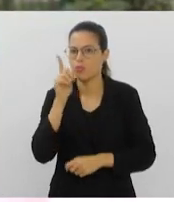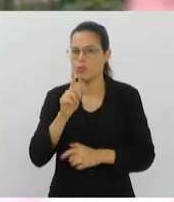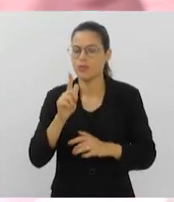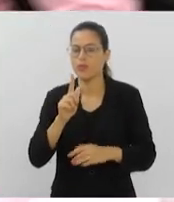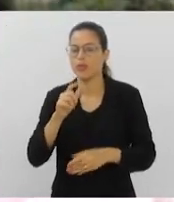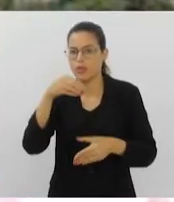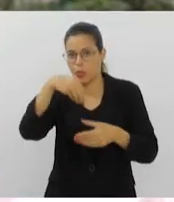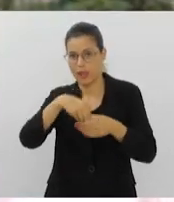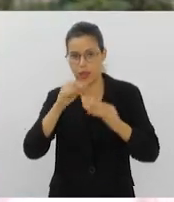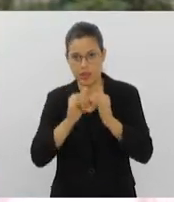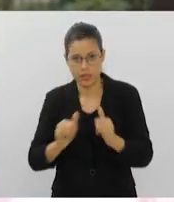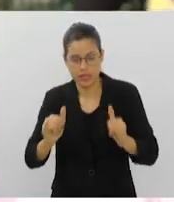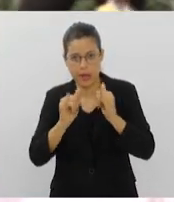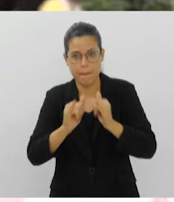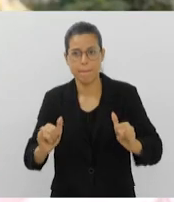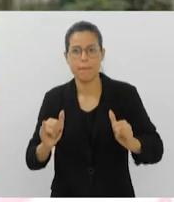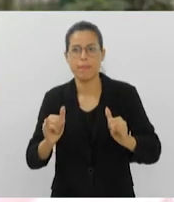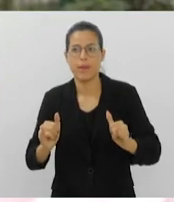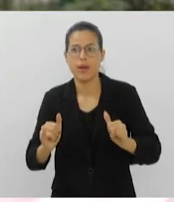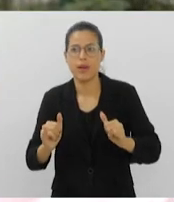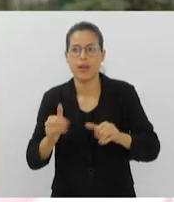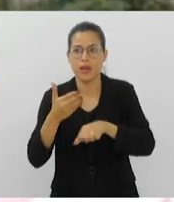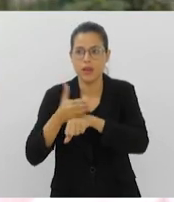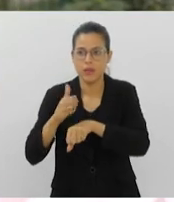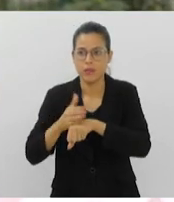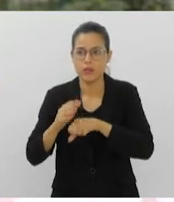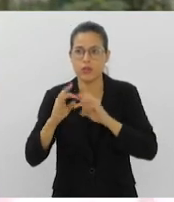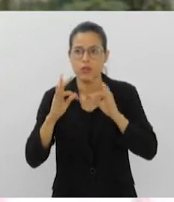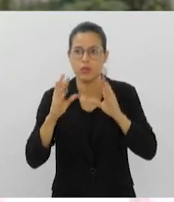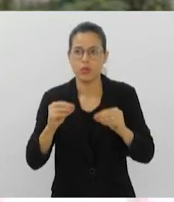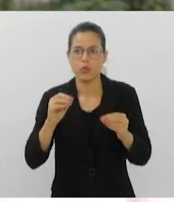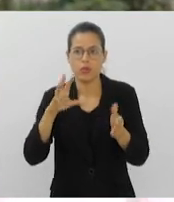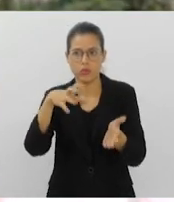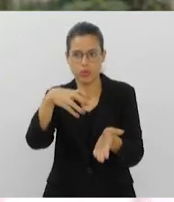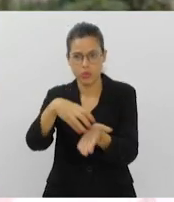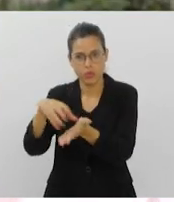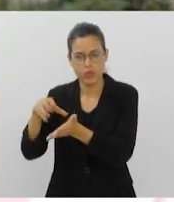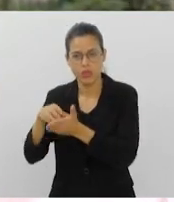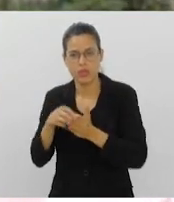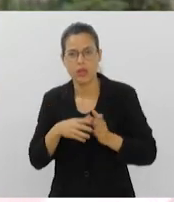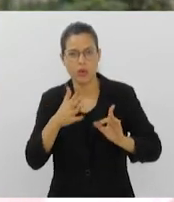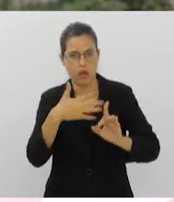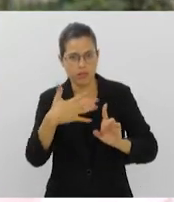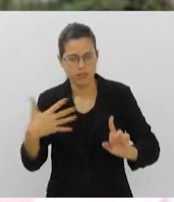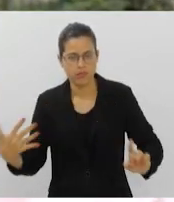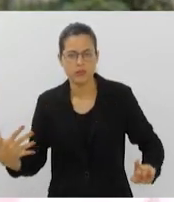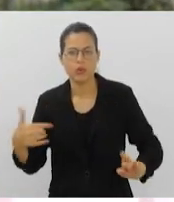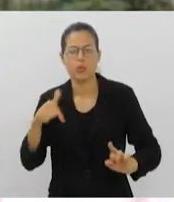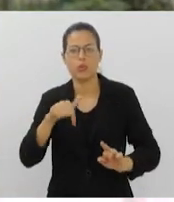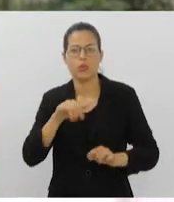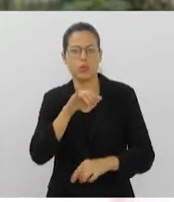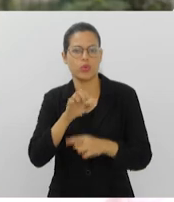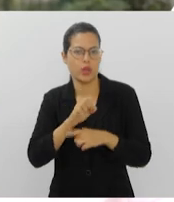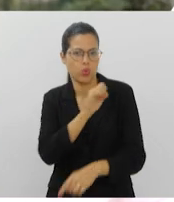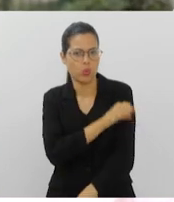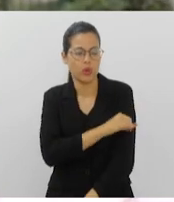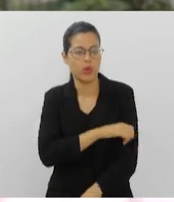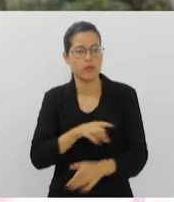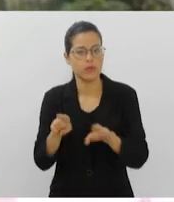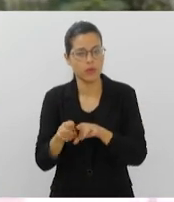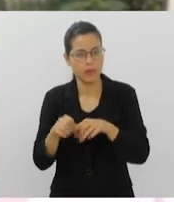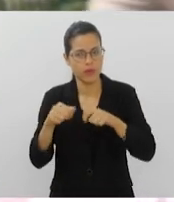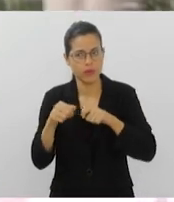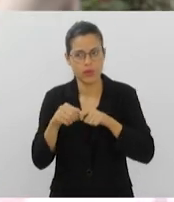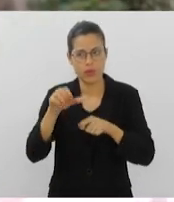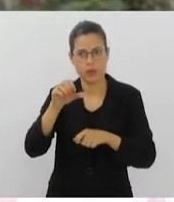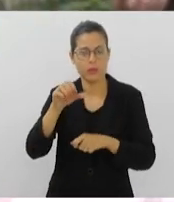dessa campanha, a capacitação de todos os centros de cidadania LGBTQIA+, do Estado do Rio. Também fizemos para os